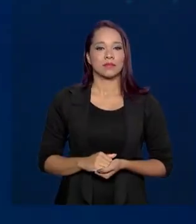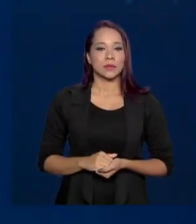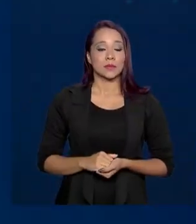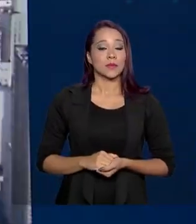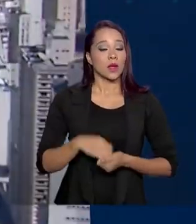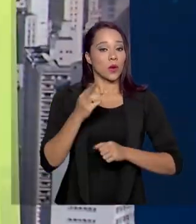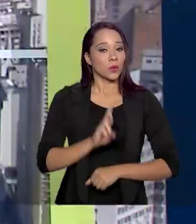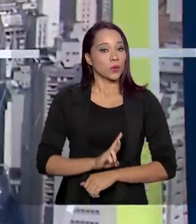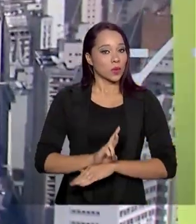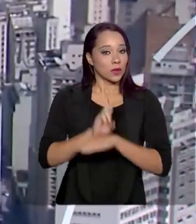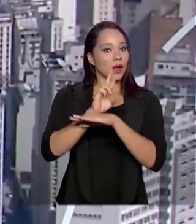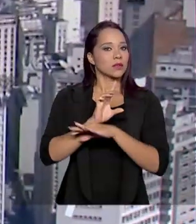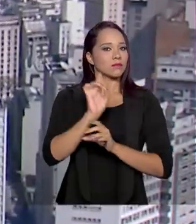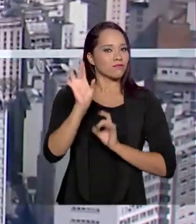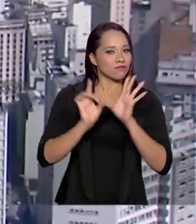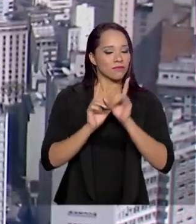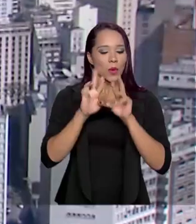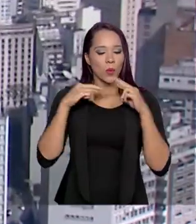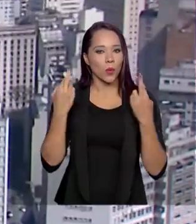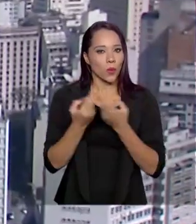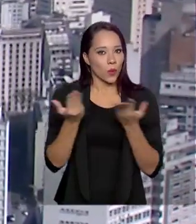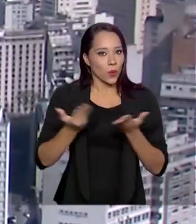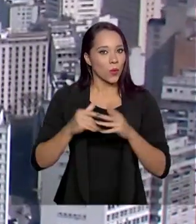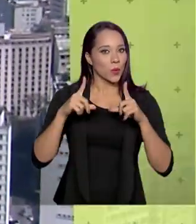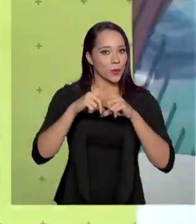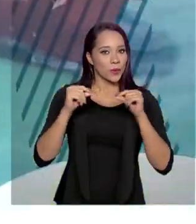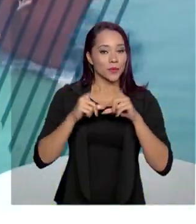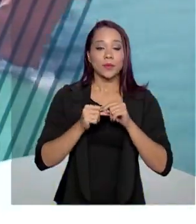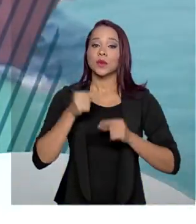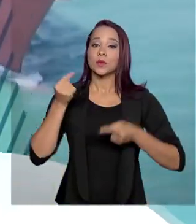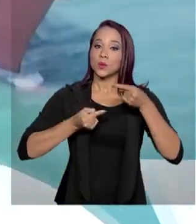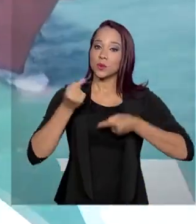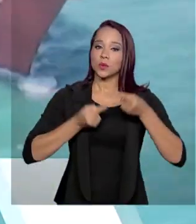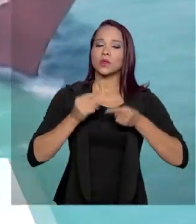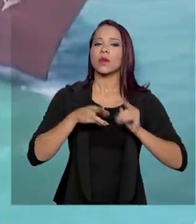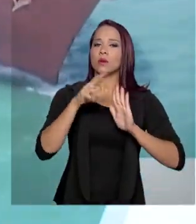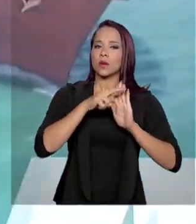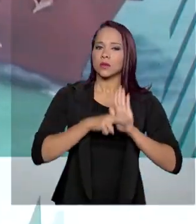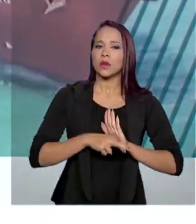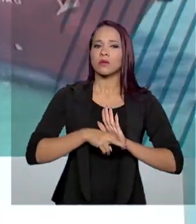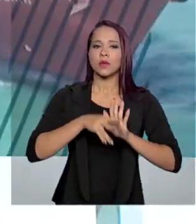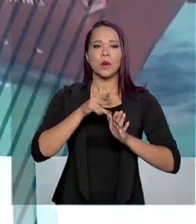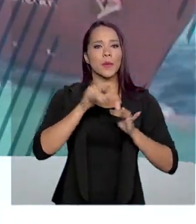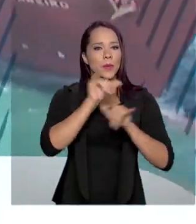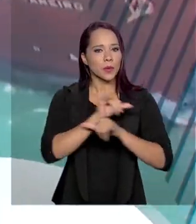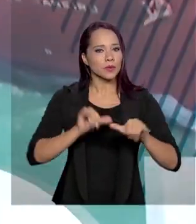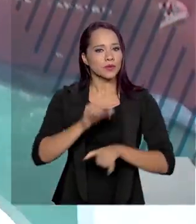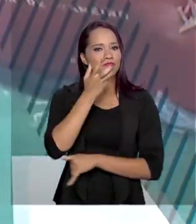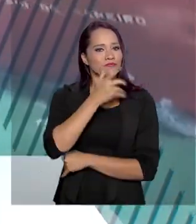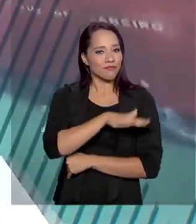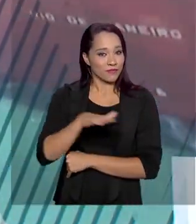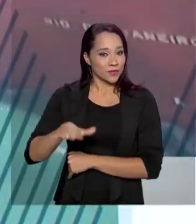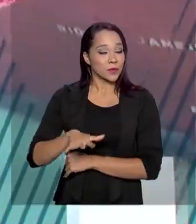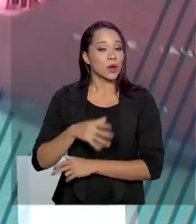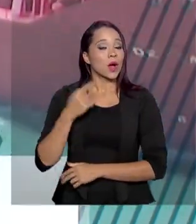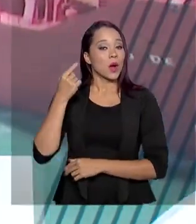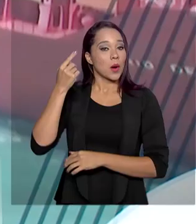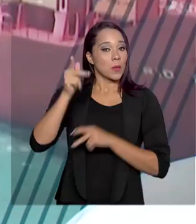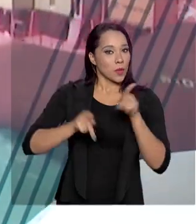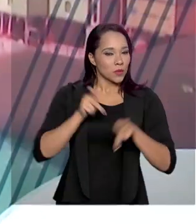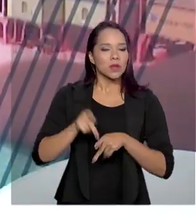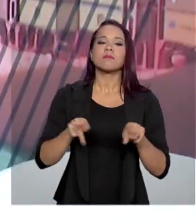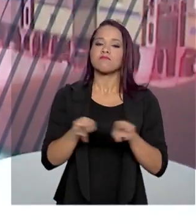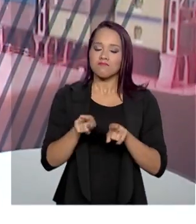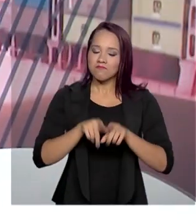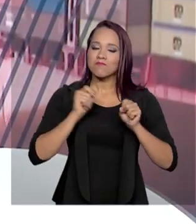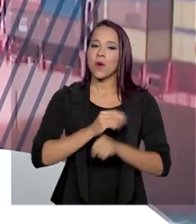Autoridades e especialistas se reuniram em Brasília para discutir a regulação da publicidade infantil. E a população pode